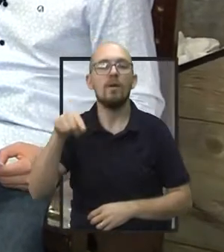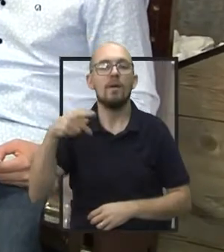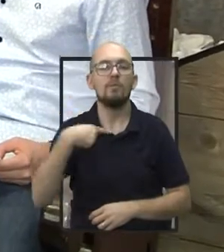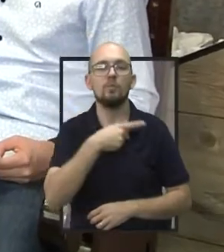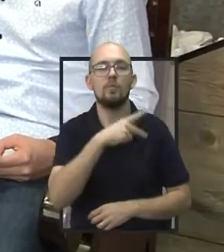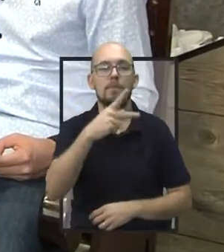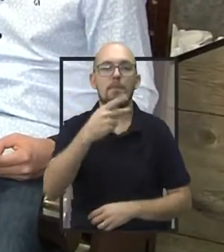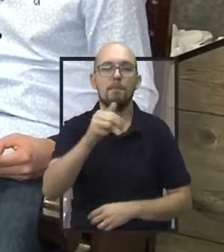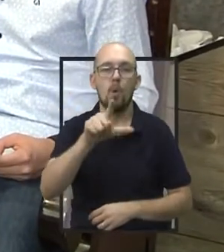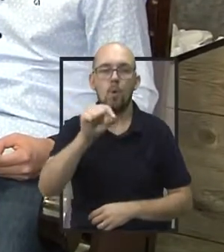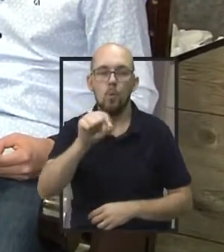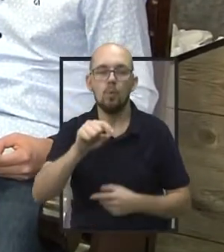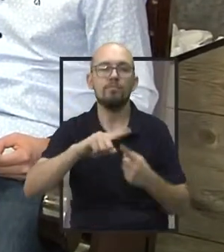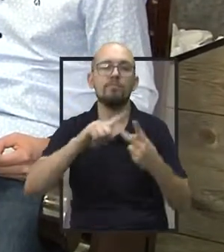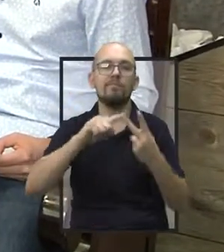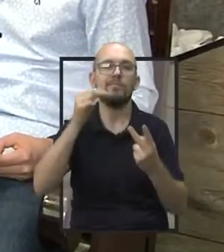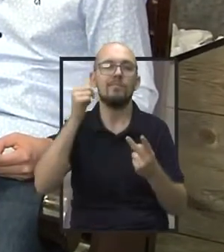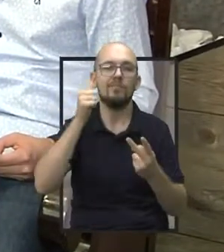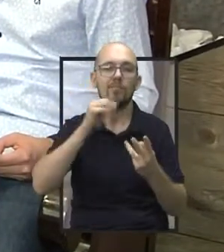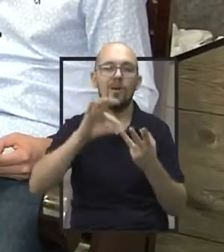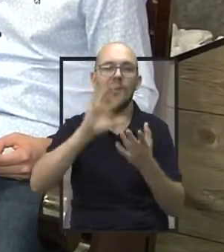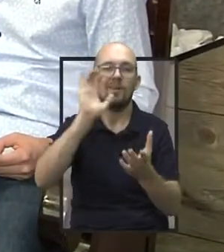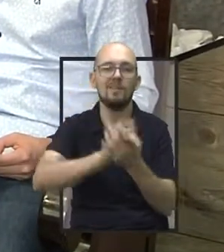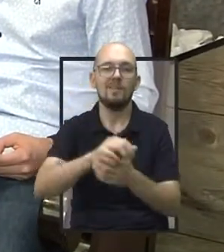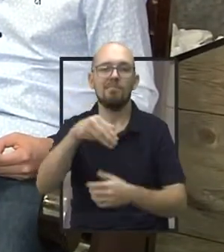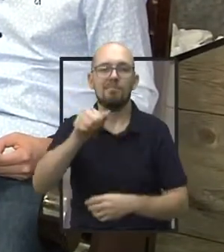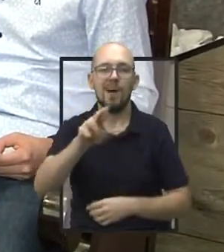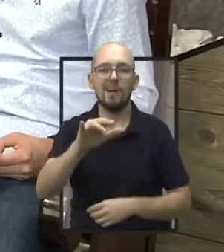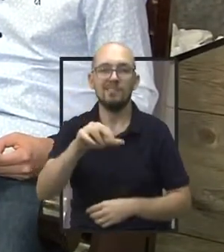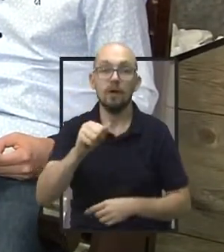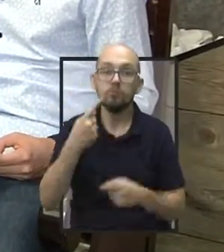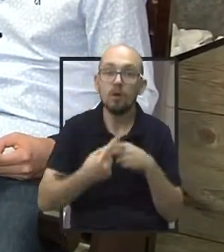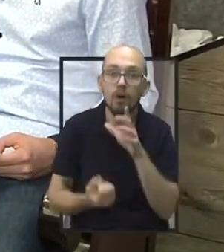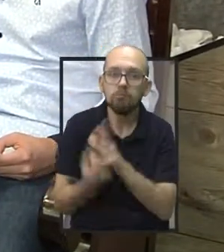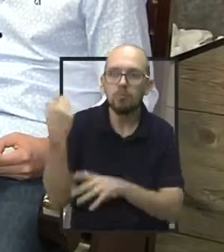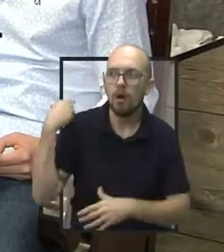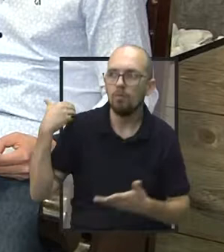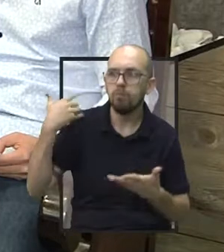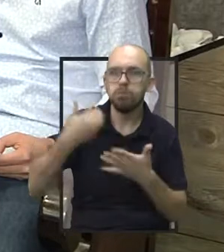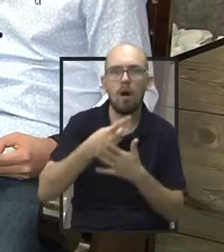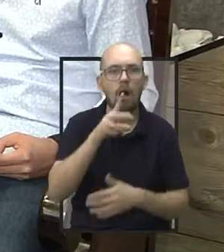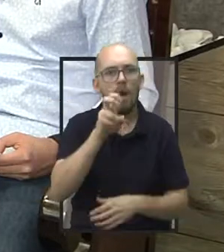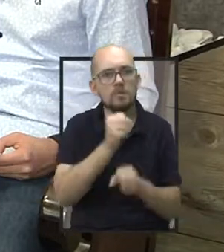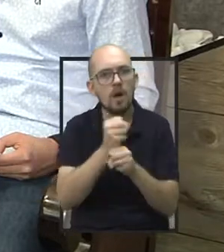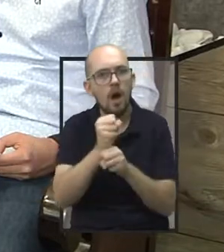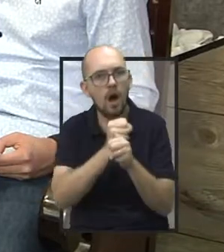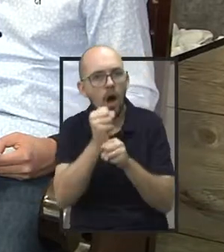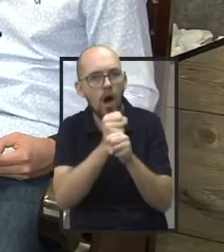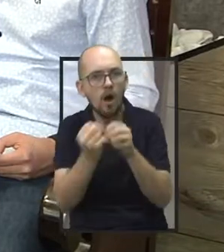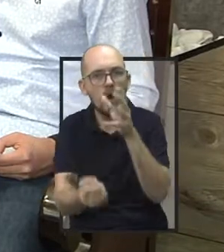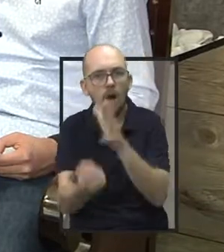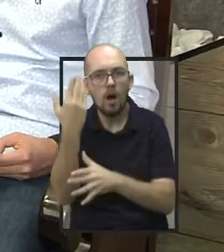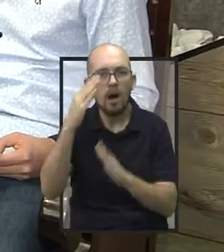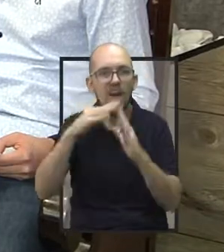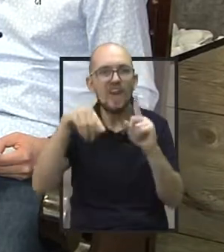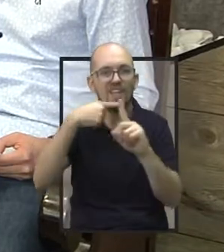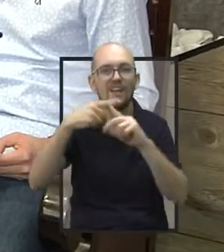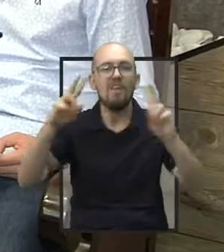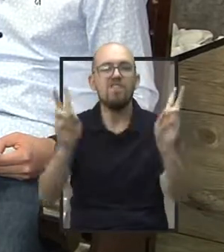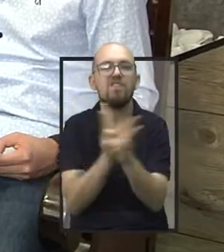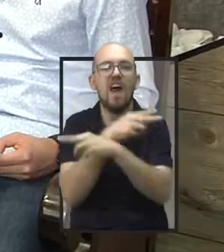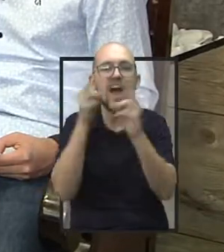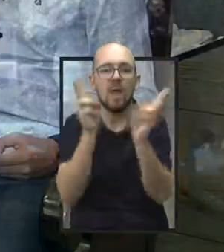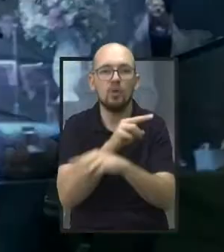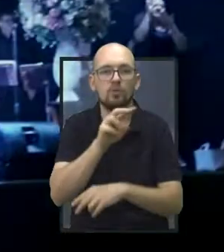Márcia, nós tivemos participando de 15 anos de fundação da Igreja Ventos do Avivamento. O apóstolo